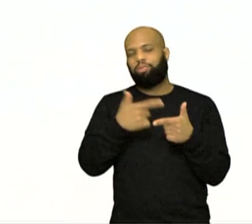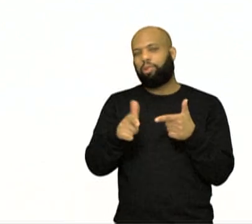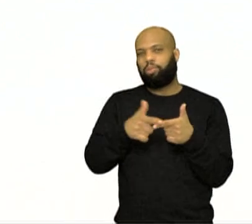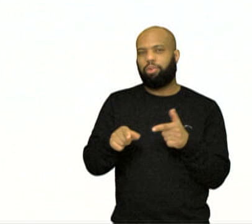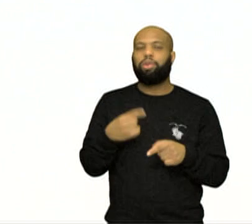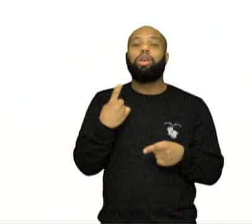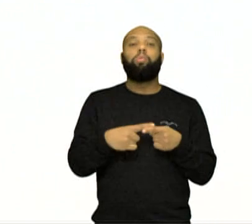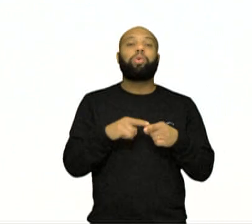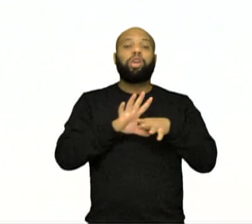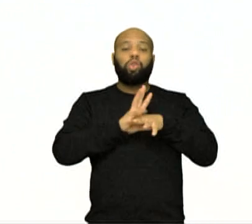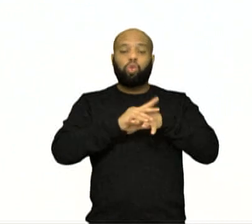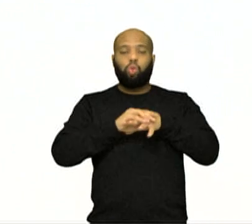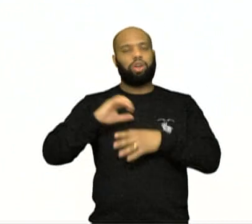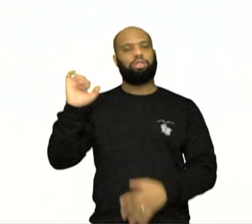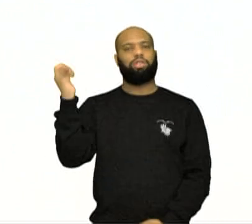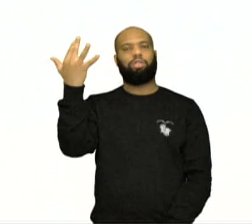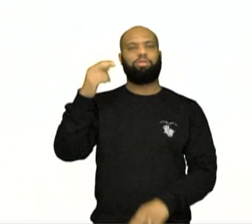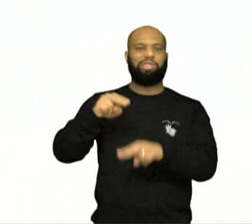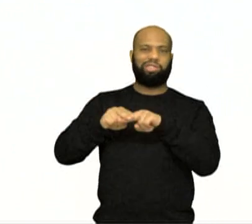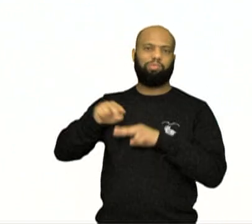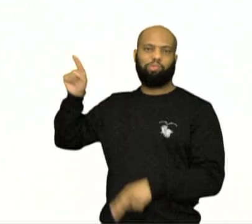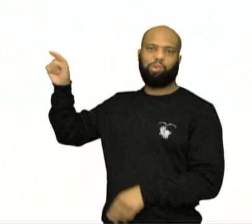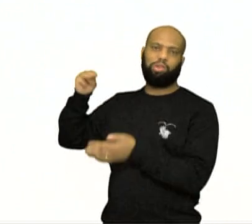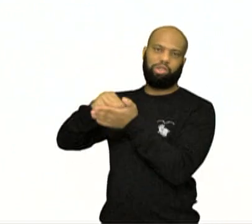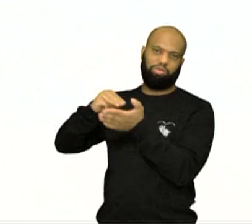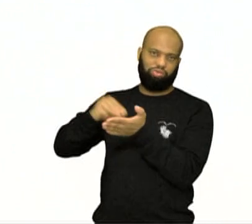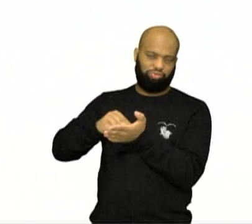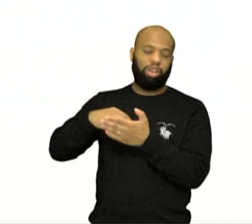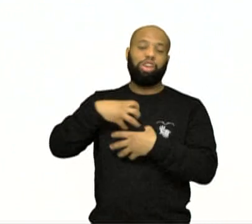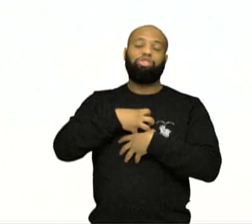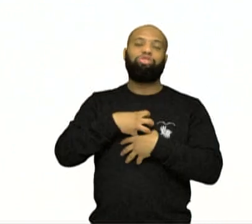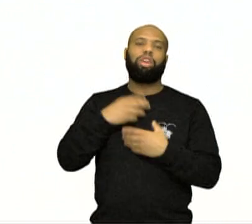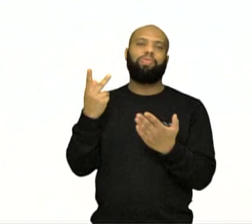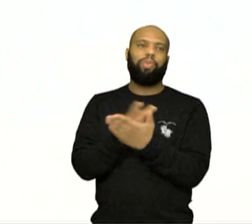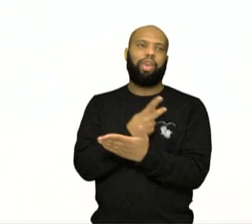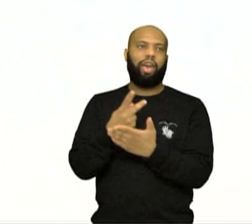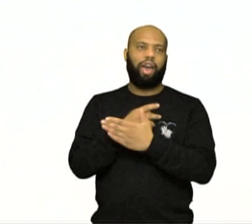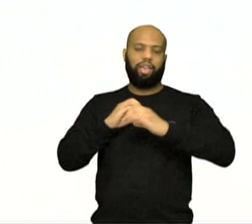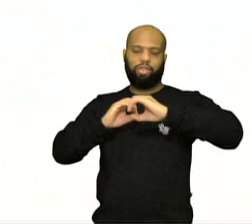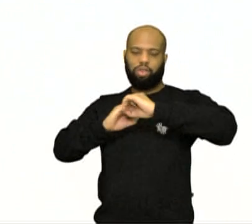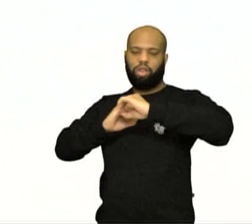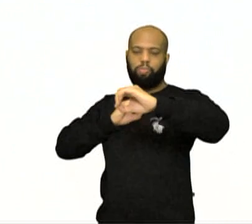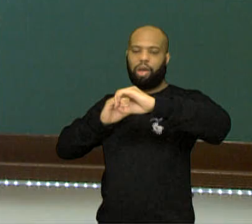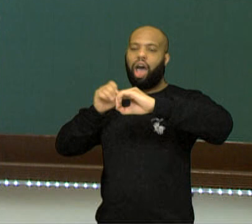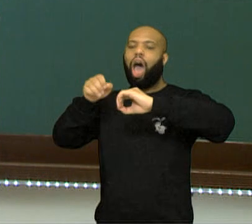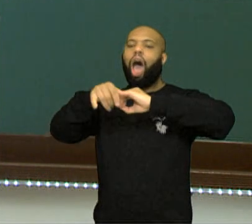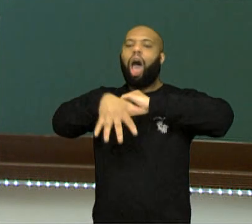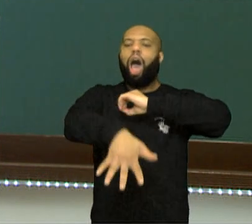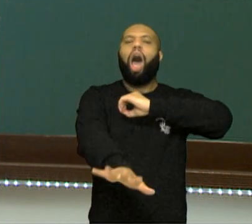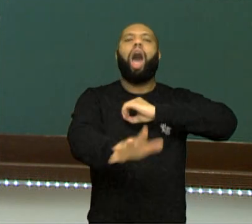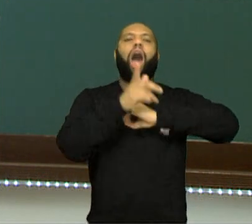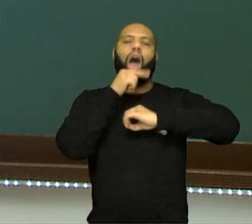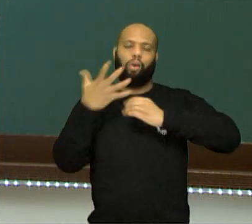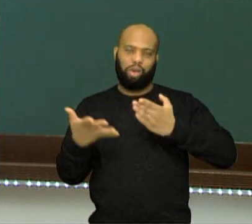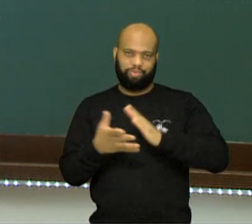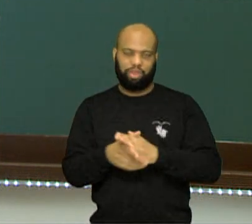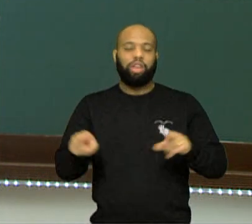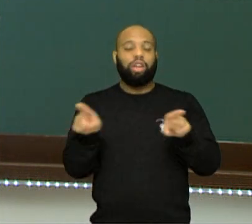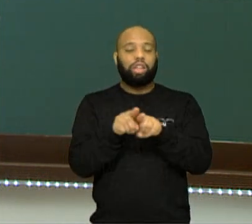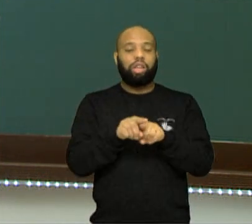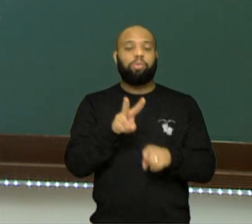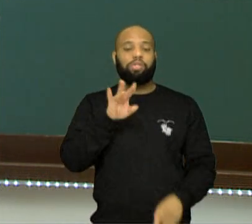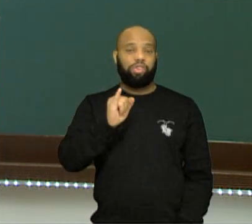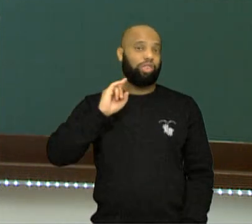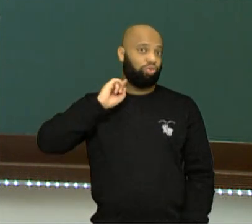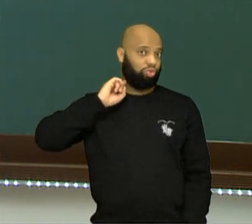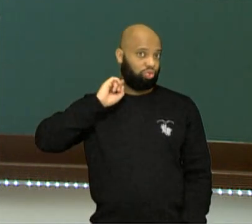Muitas doenças são causadas por esse despejo inadequado do esgoto em rios, córregos. Além de poluir a água,